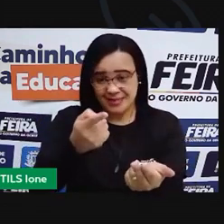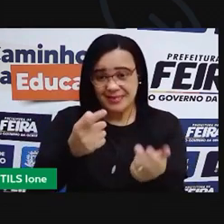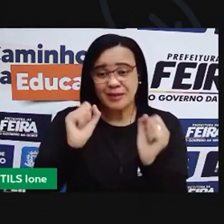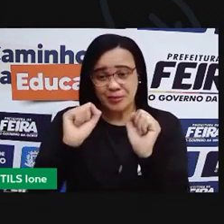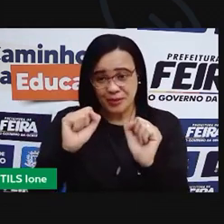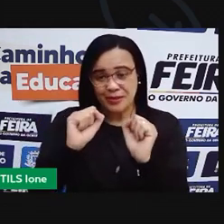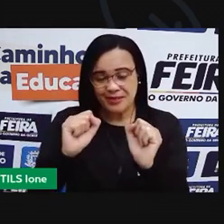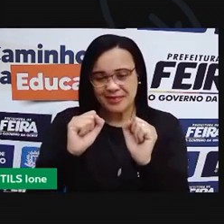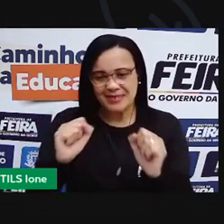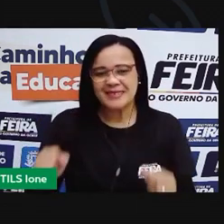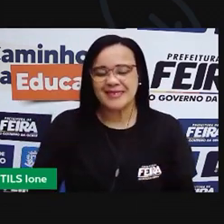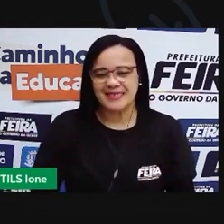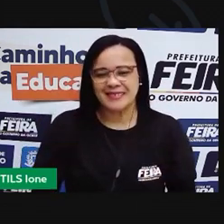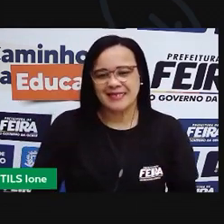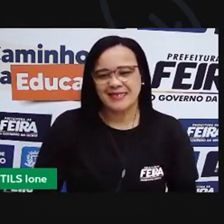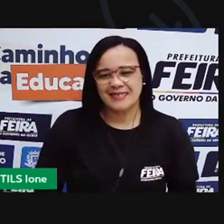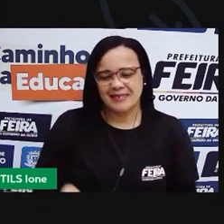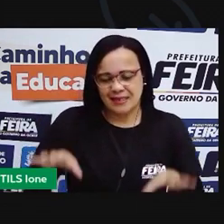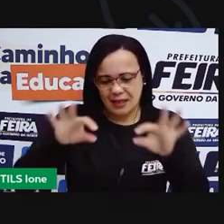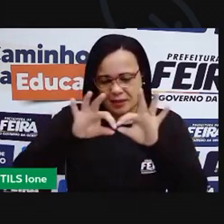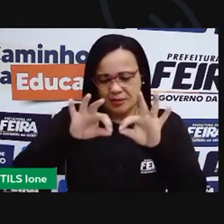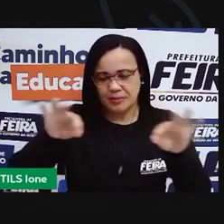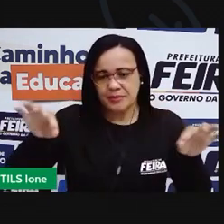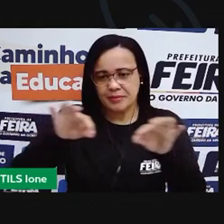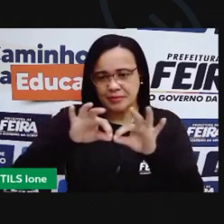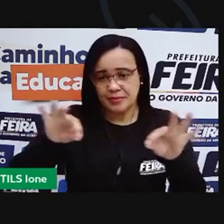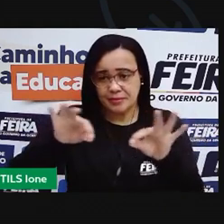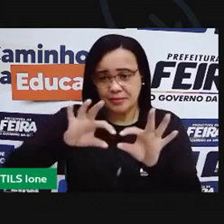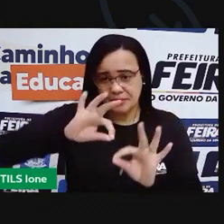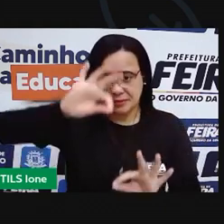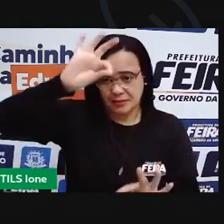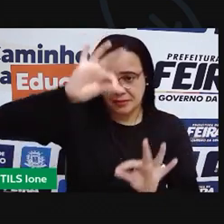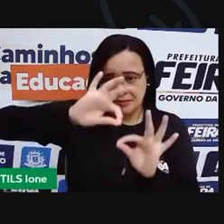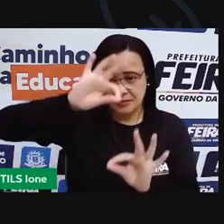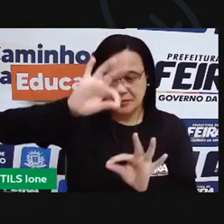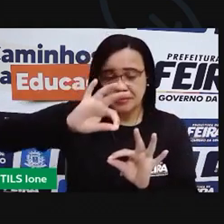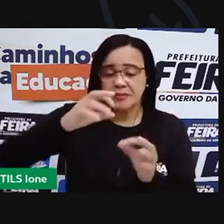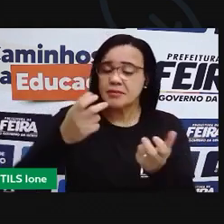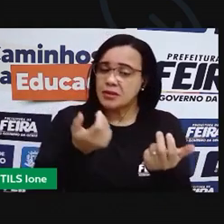barbante ou um cordão pra fazer as medidas. Tá certo?